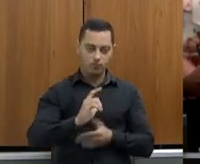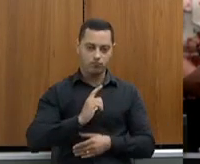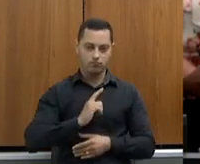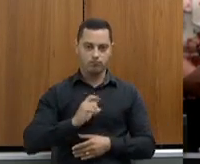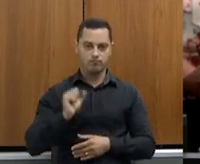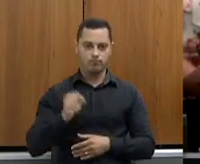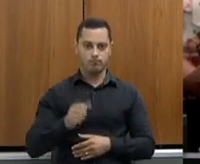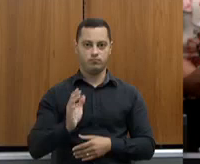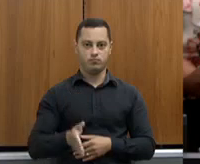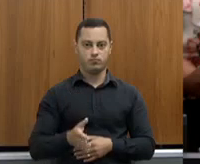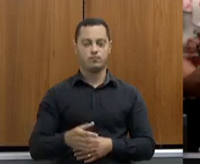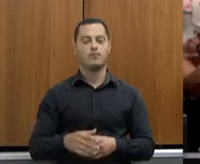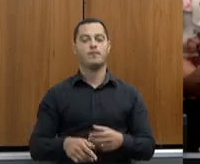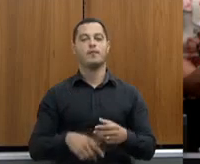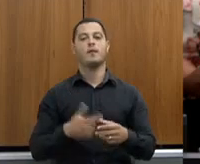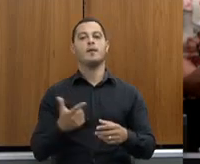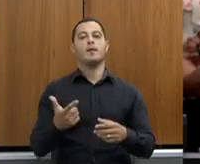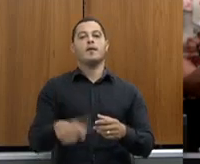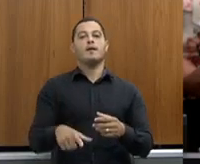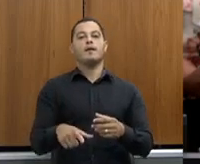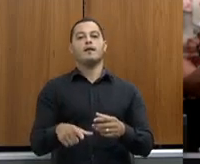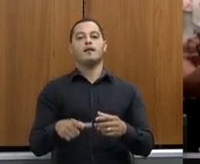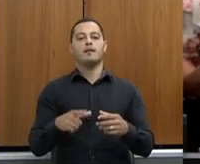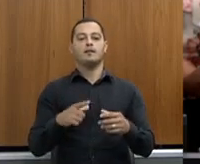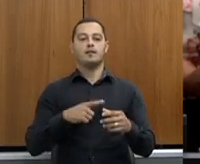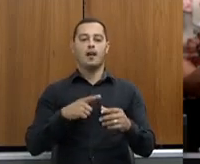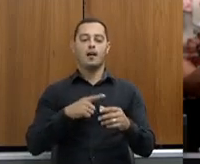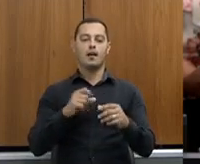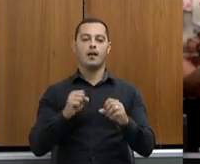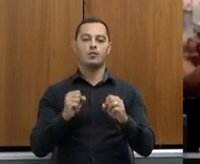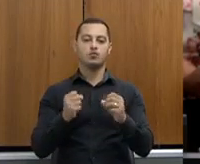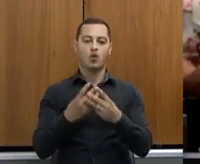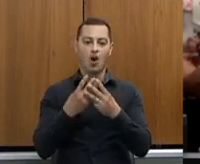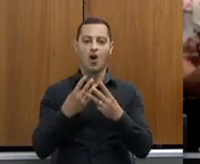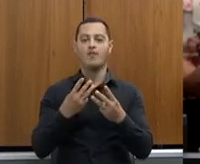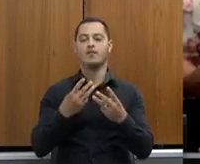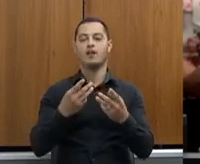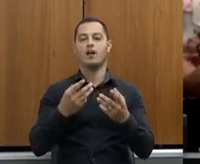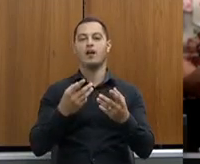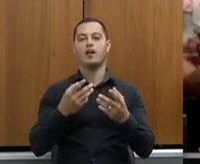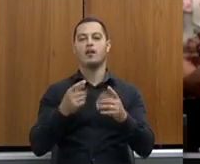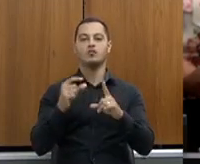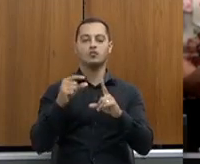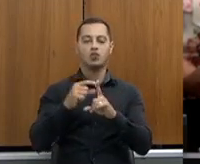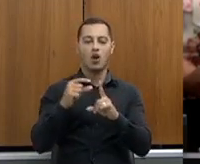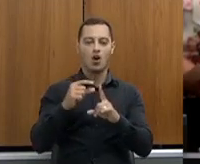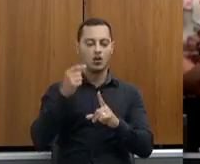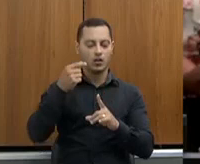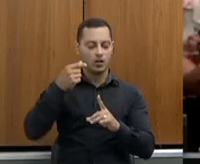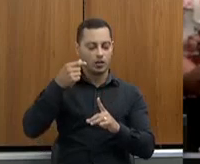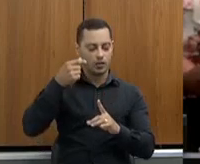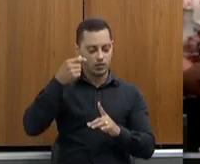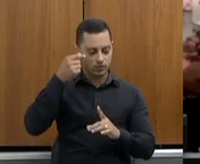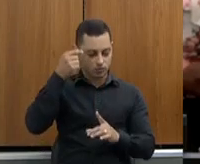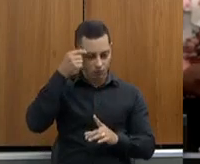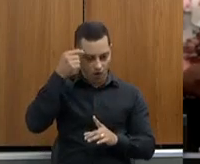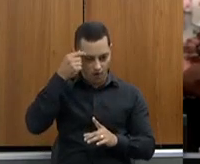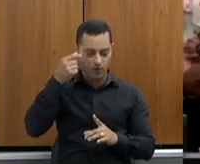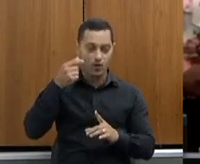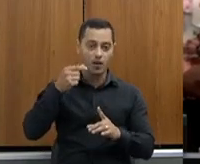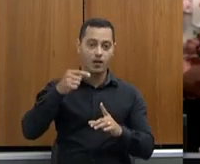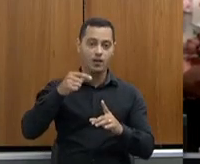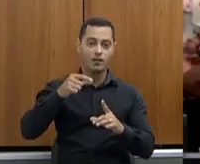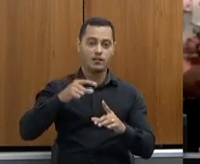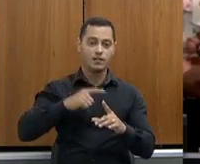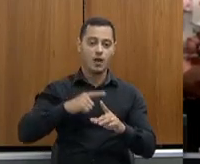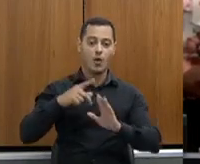Nós estamos investindo em programas, em softwares, no programa Cidagro. Nós fizemos um contrato com a Prodeng, que era de